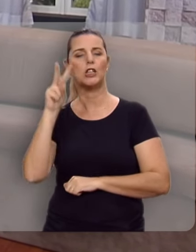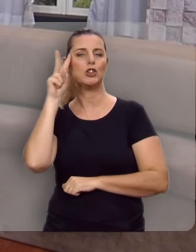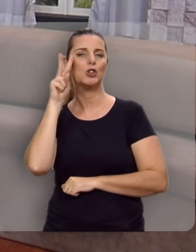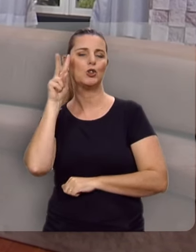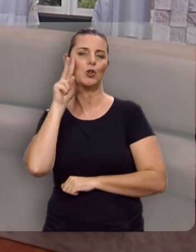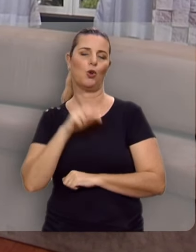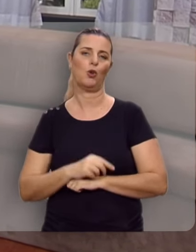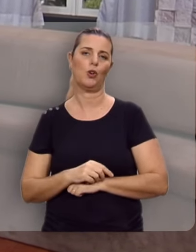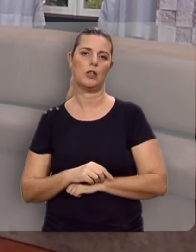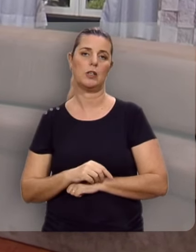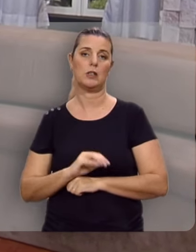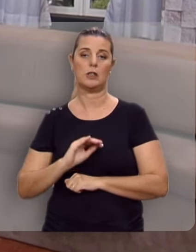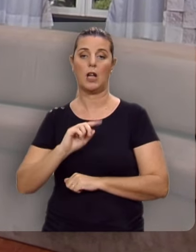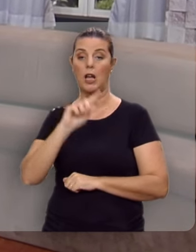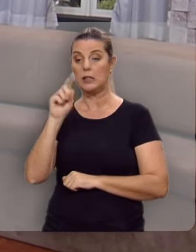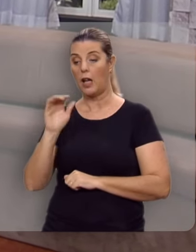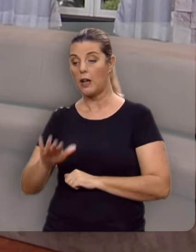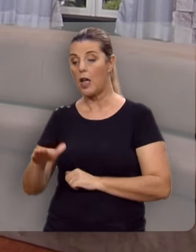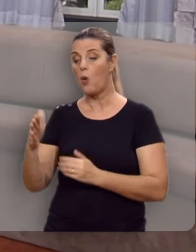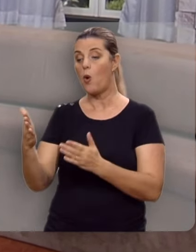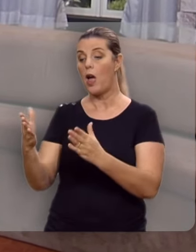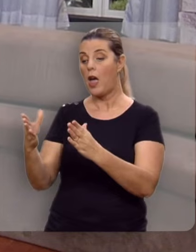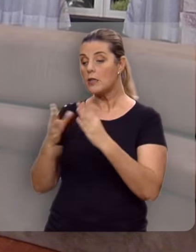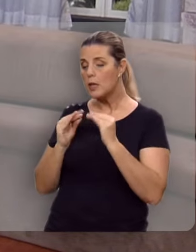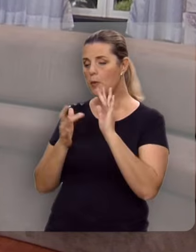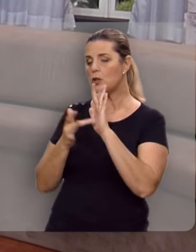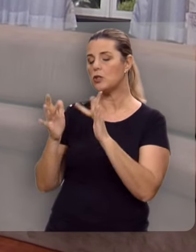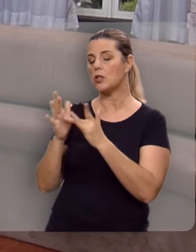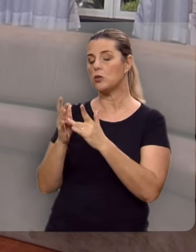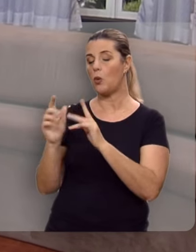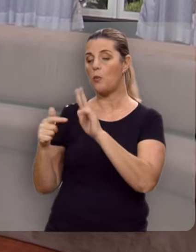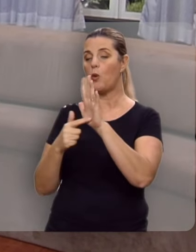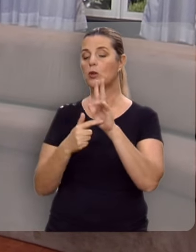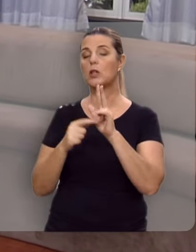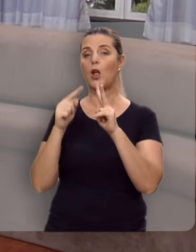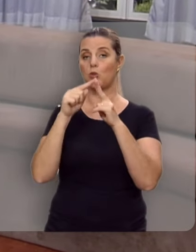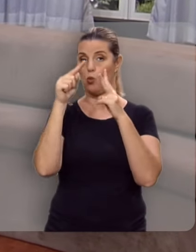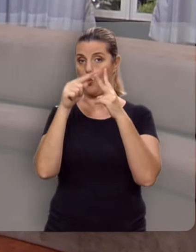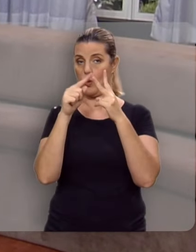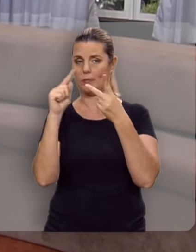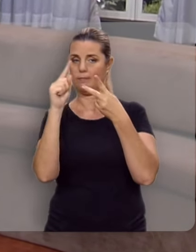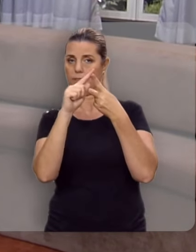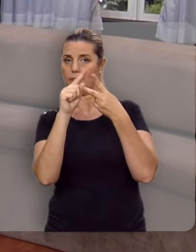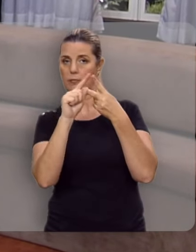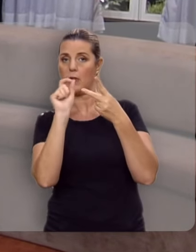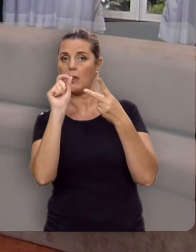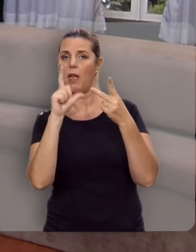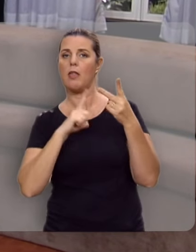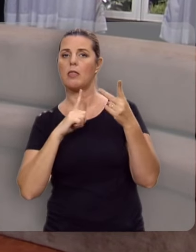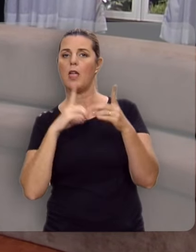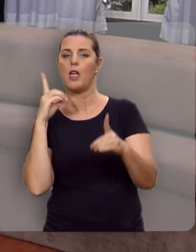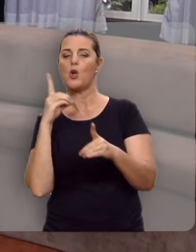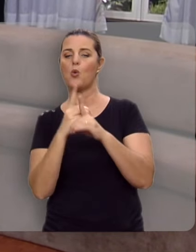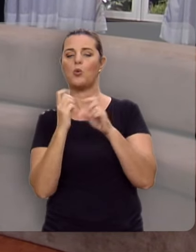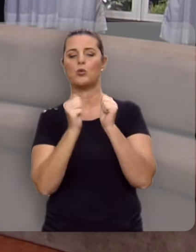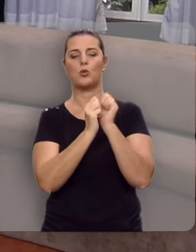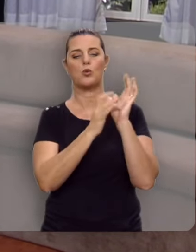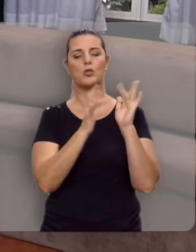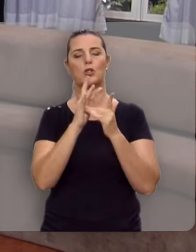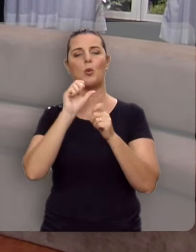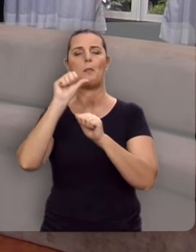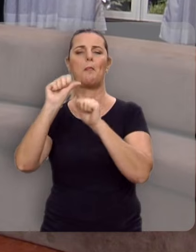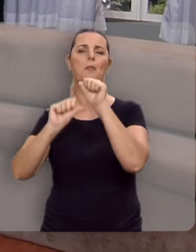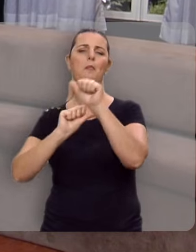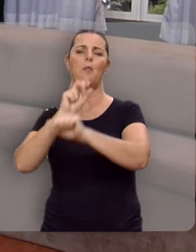Isaqueu então ao receber Jesus, ele está demonstrando duas coisas que quer destacar agora. Primeiro, quem tem o encontro com Jesus,